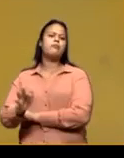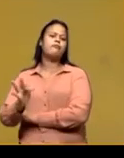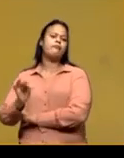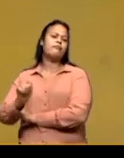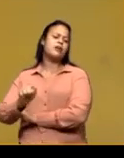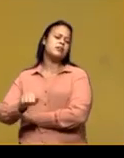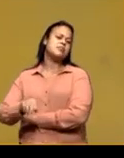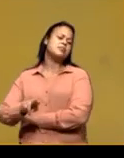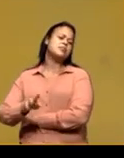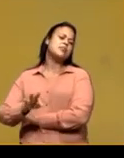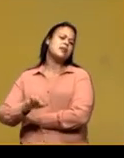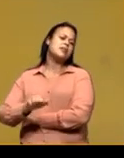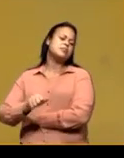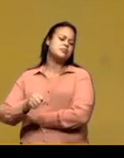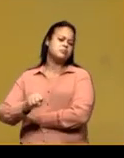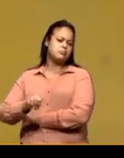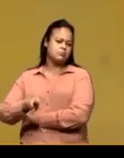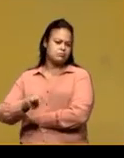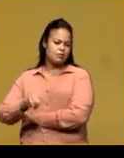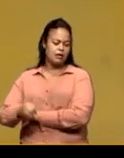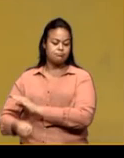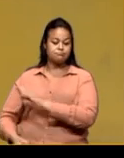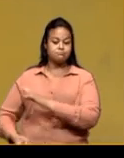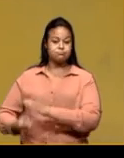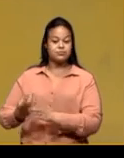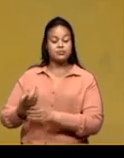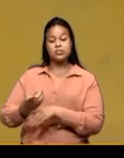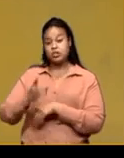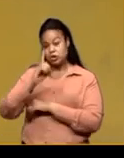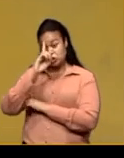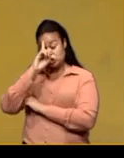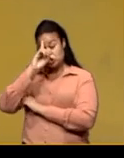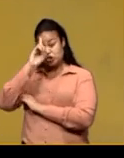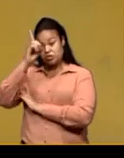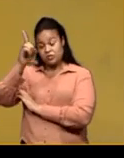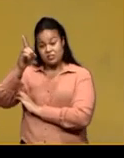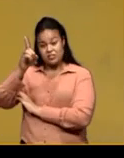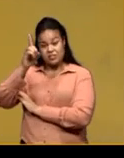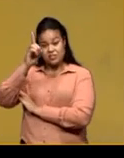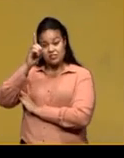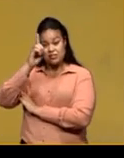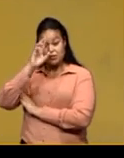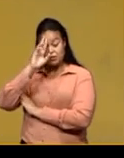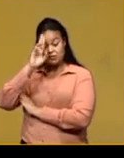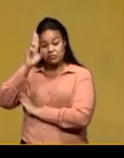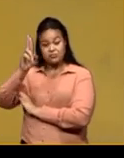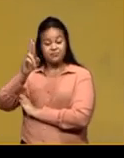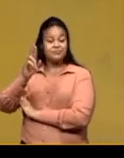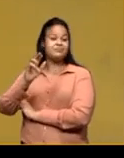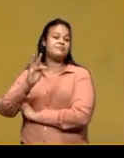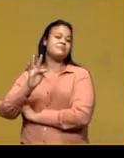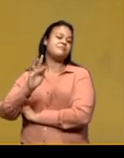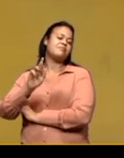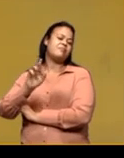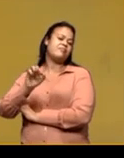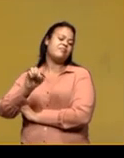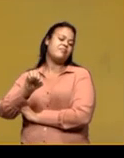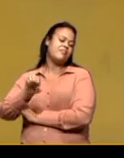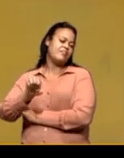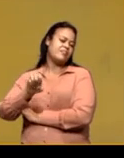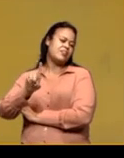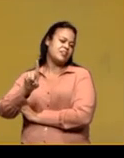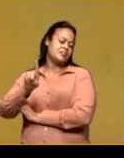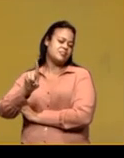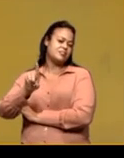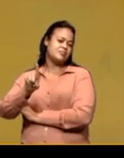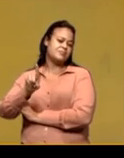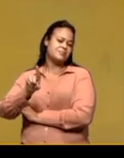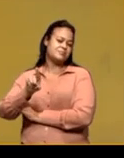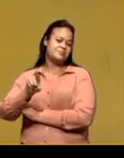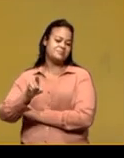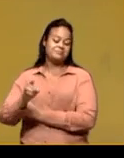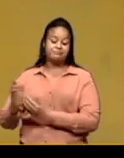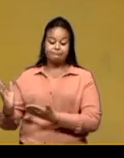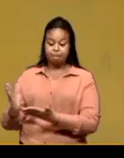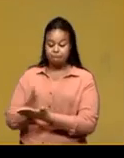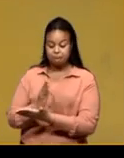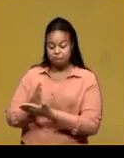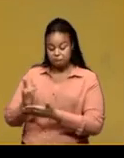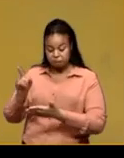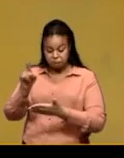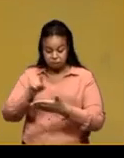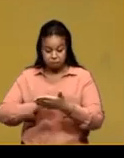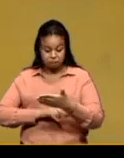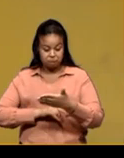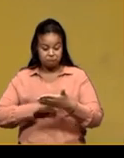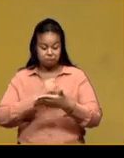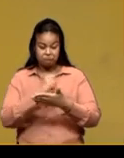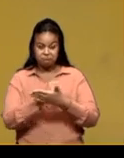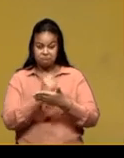produção de Evandro Fiotti e da direção de Fred Ouro Preto. Assim como o álbum, o documentário